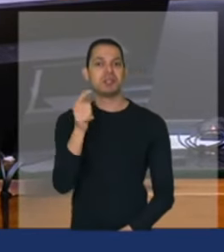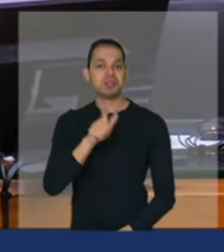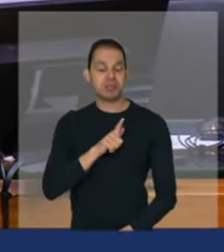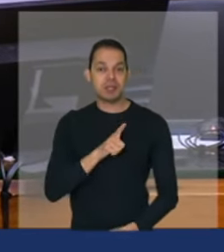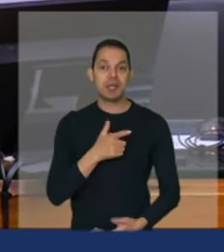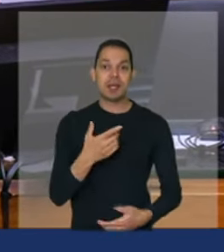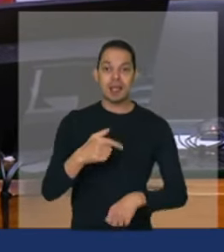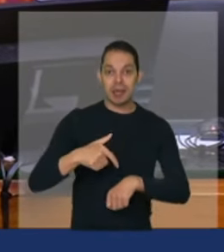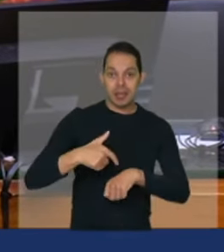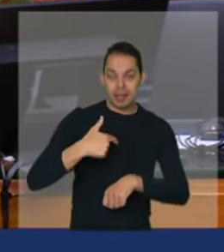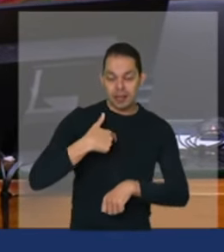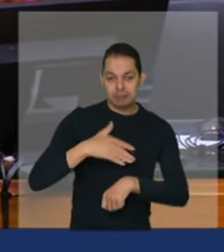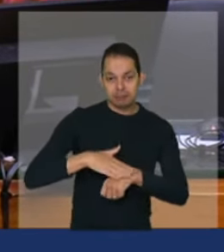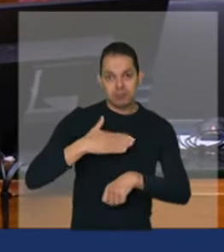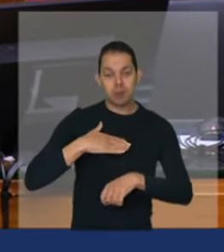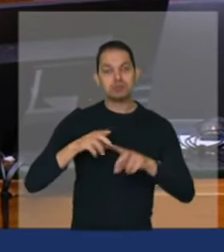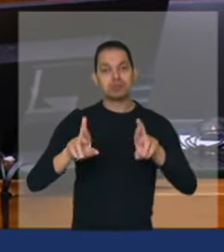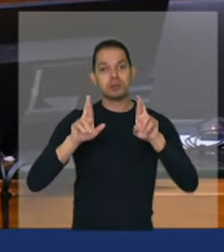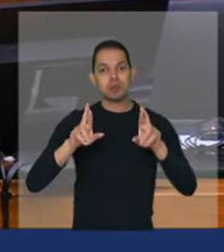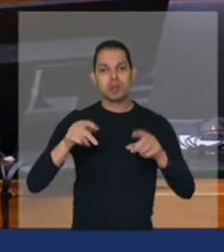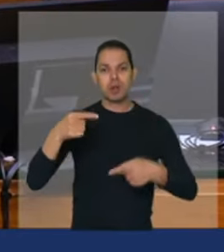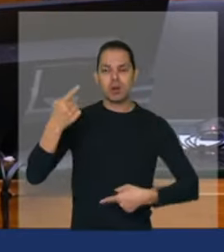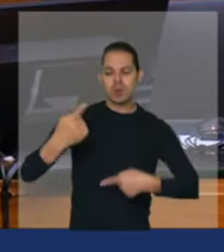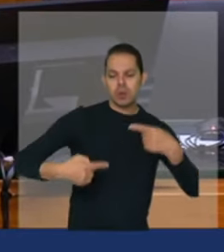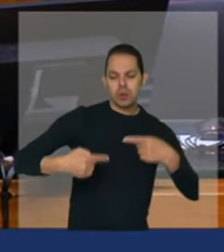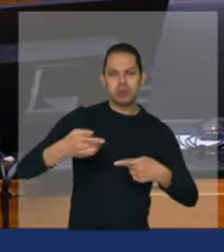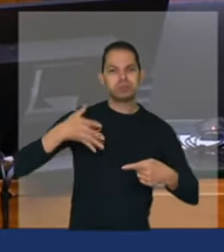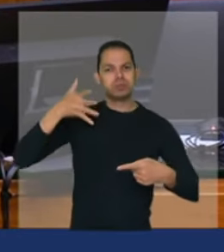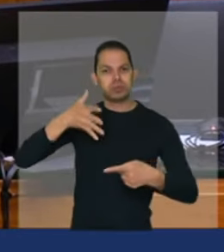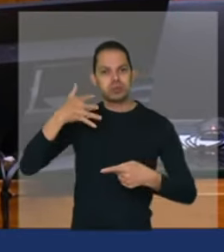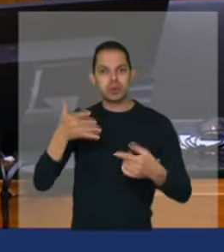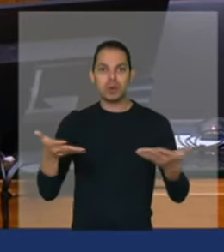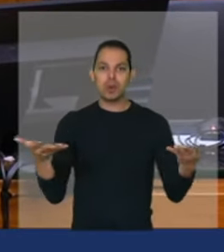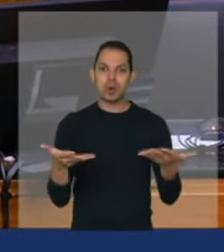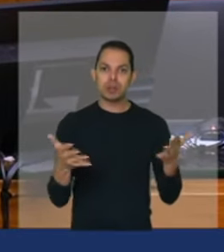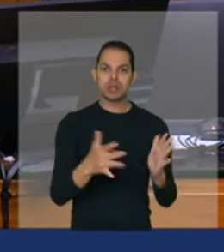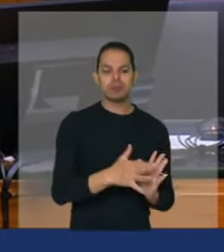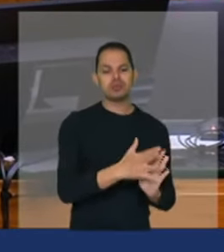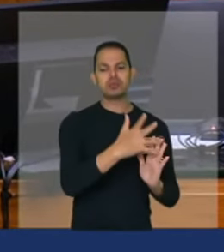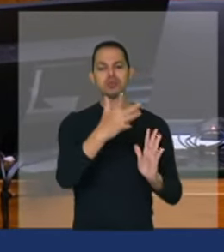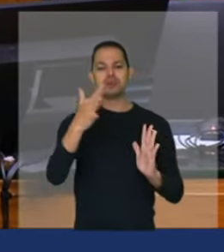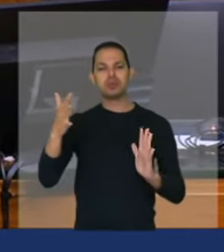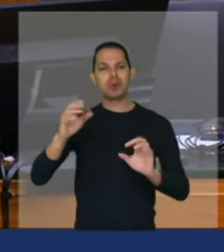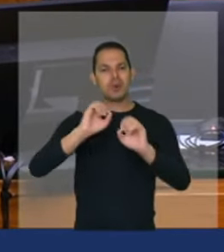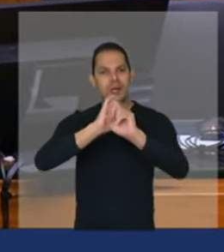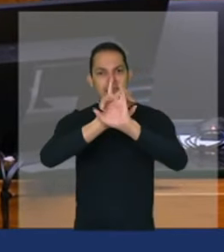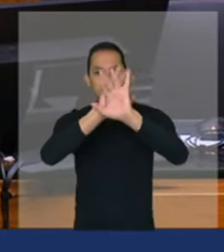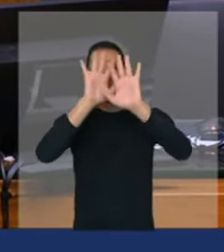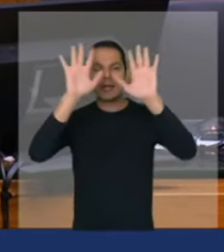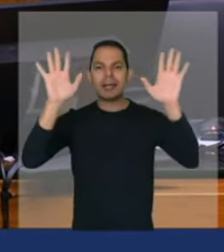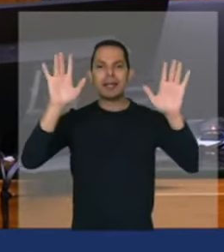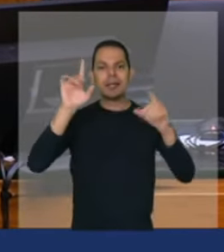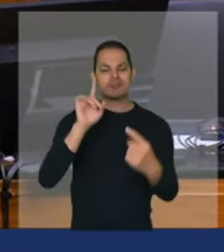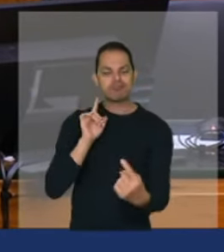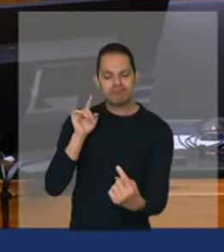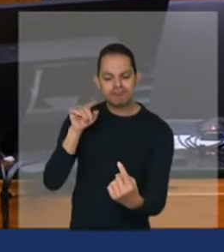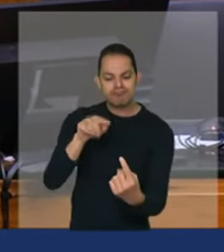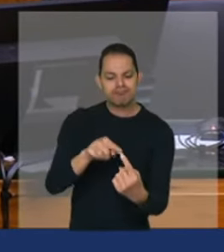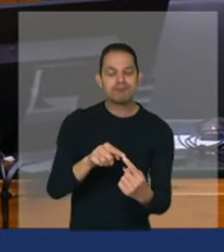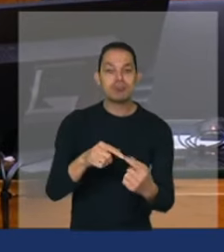os debates de hoje transcorram com a objetividade e a clareza que a matéria demanda.